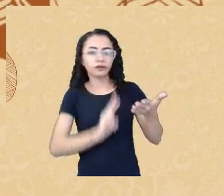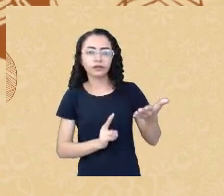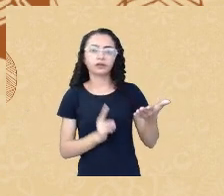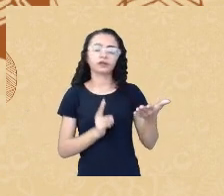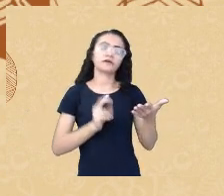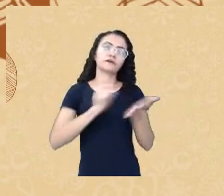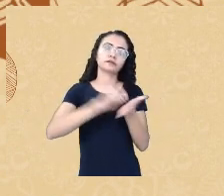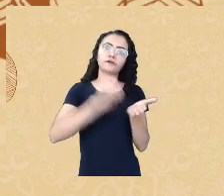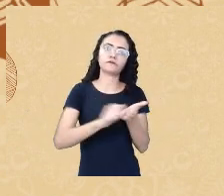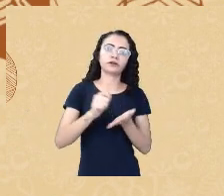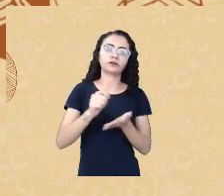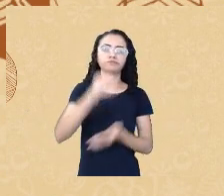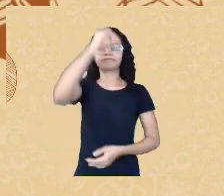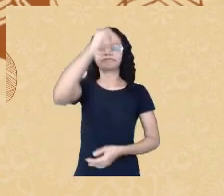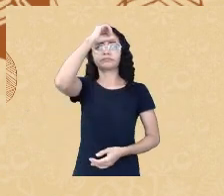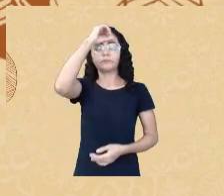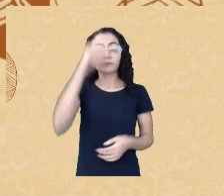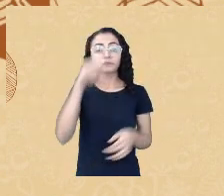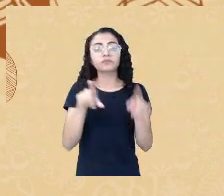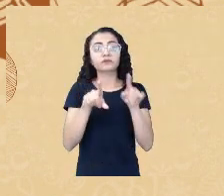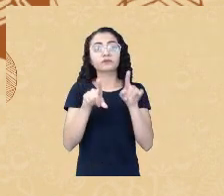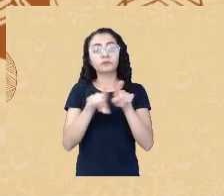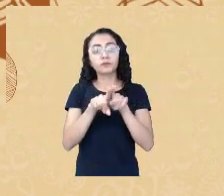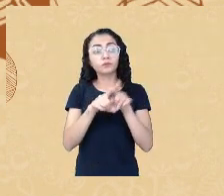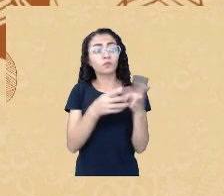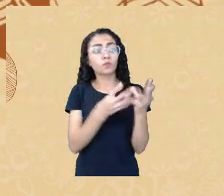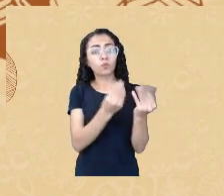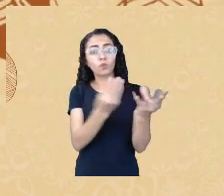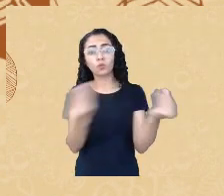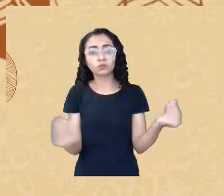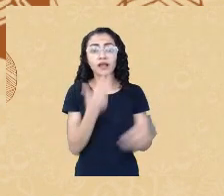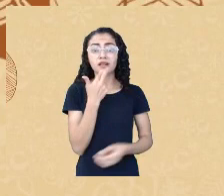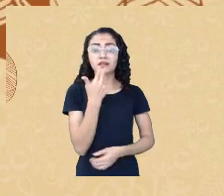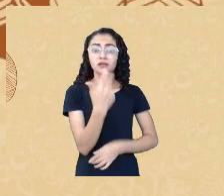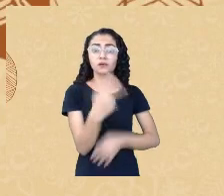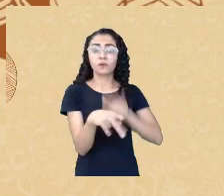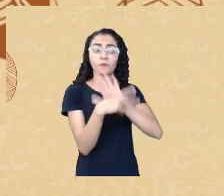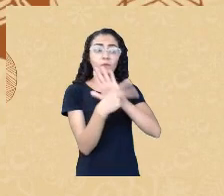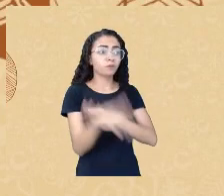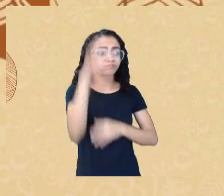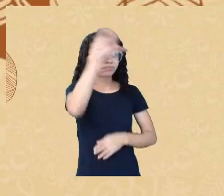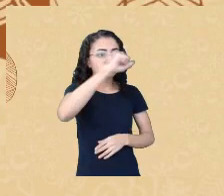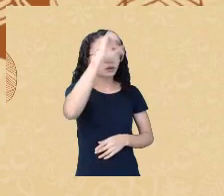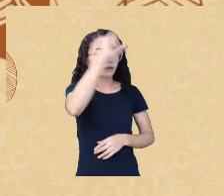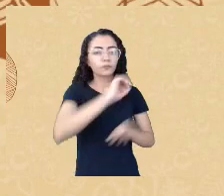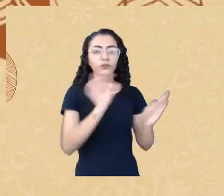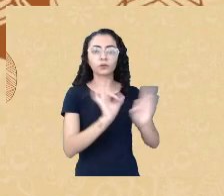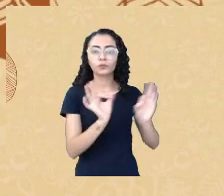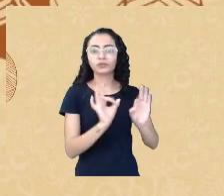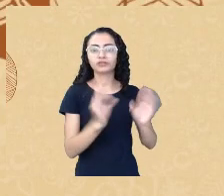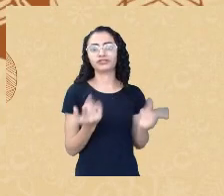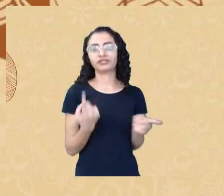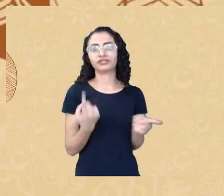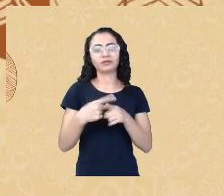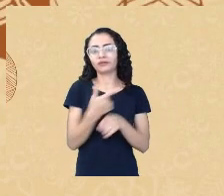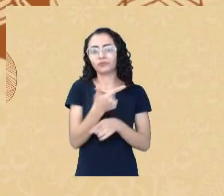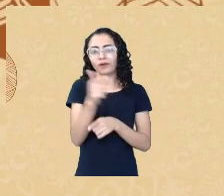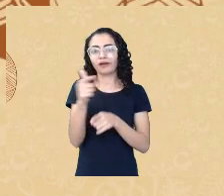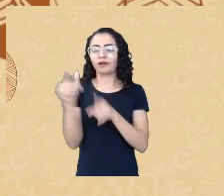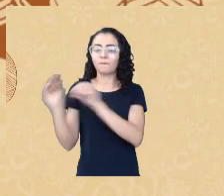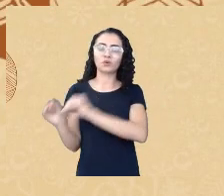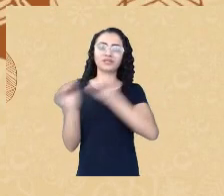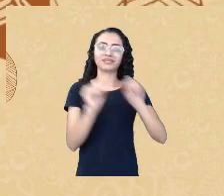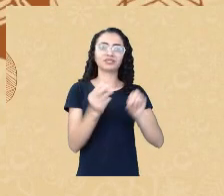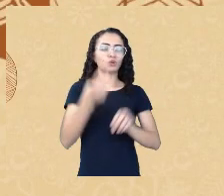muito precária e muitos deles sequer aprendiam o idioma porque eles não foram de intercâmbio cultural certo? muito pelo contrário